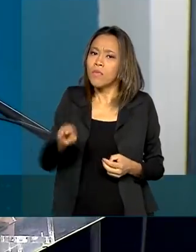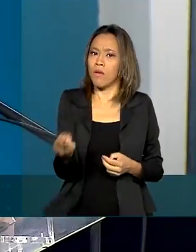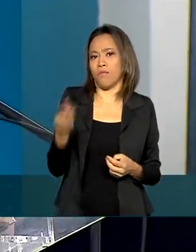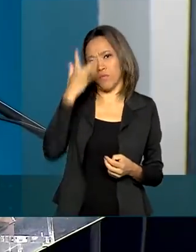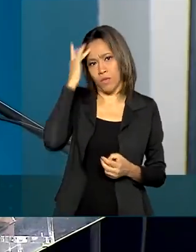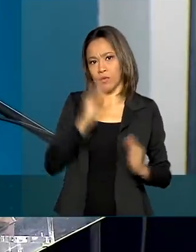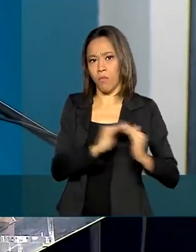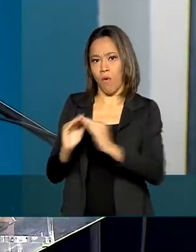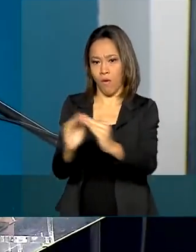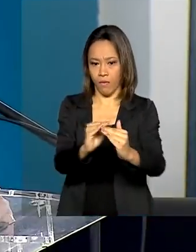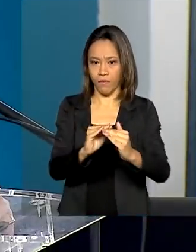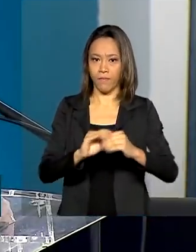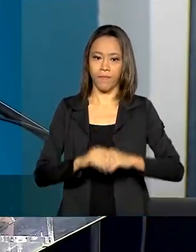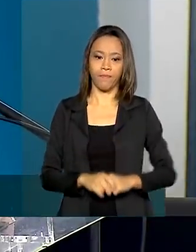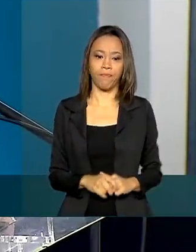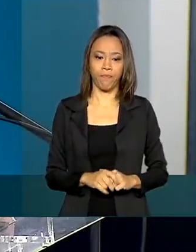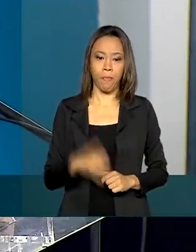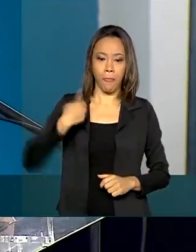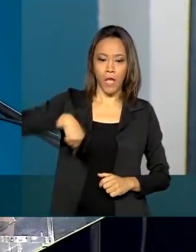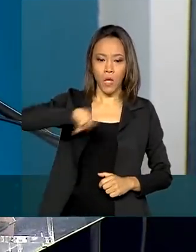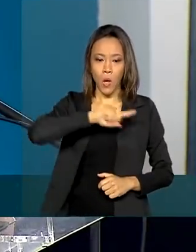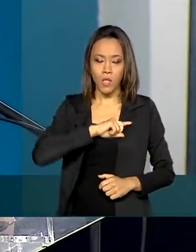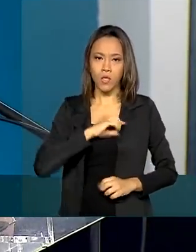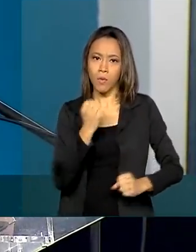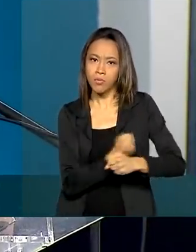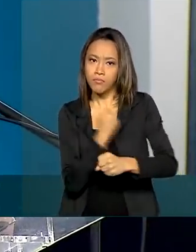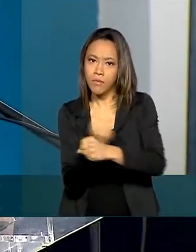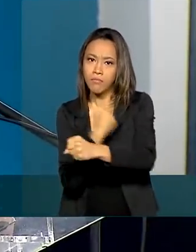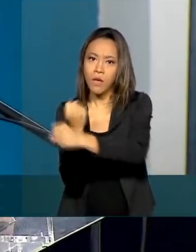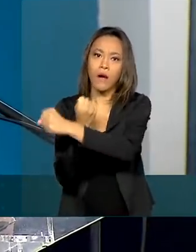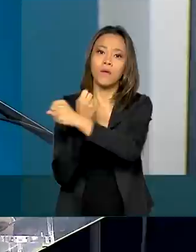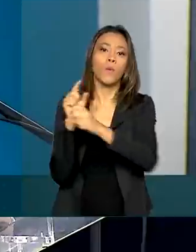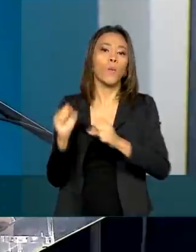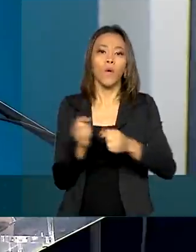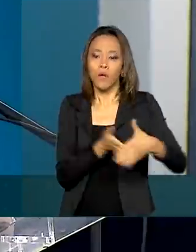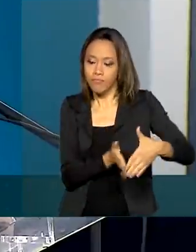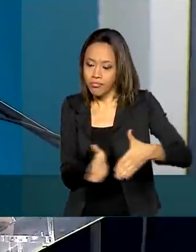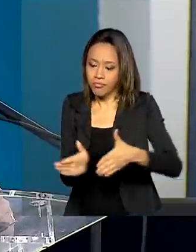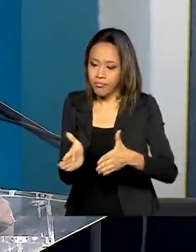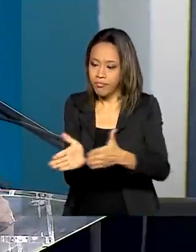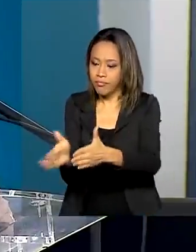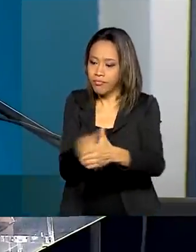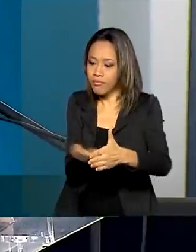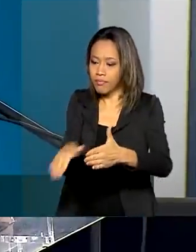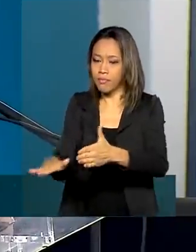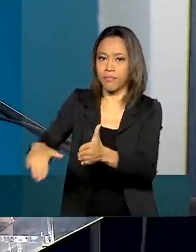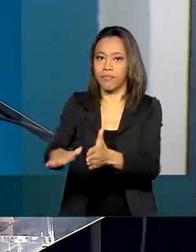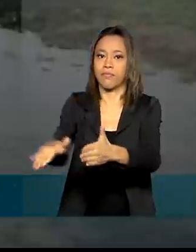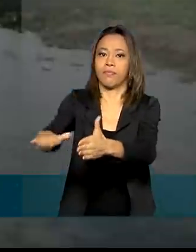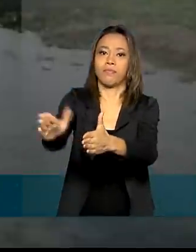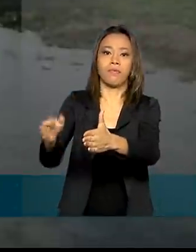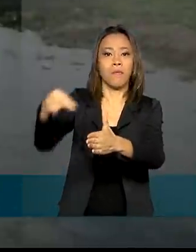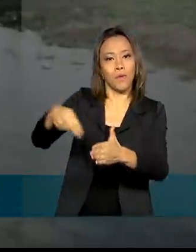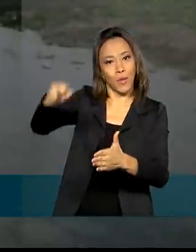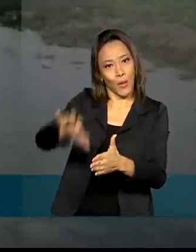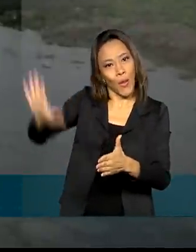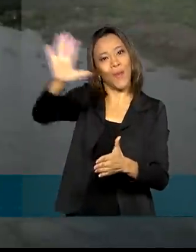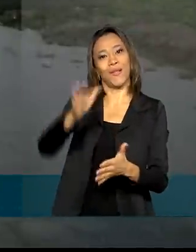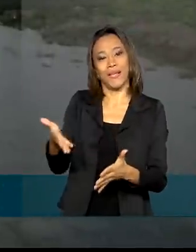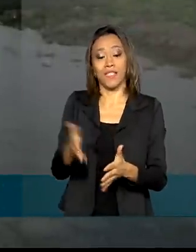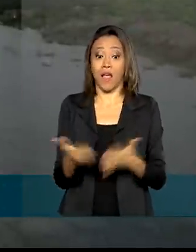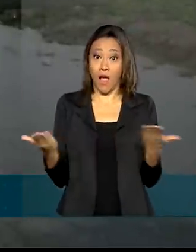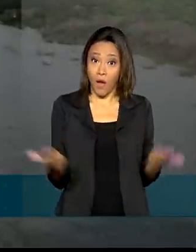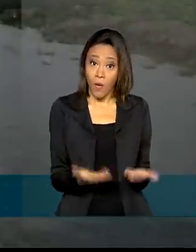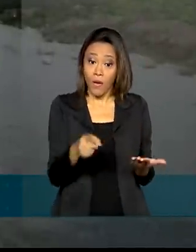Estamos executando obras de emancipação da população do Nordeste. E agora as